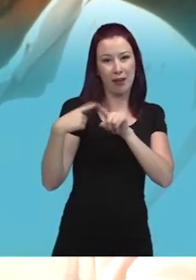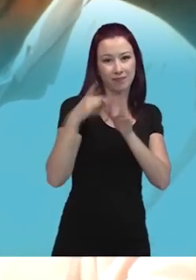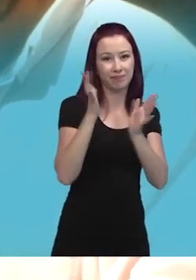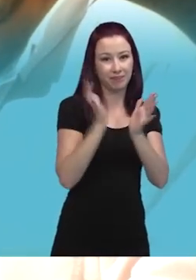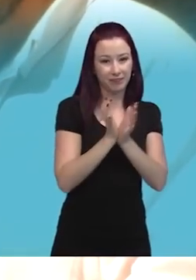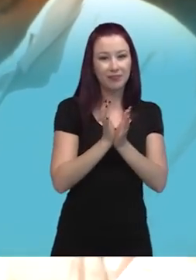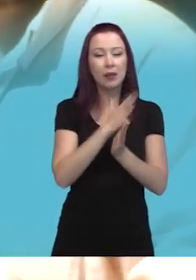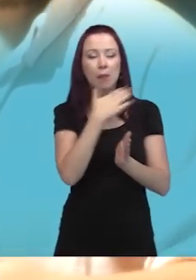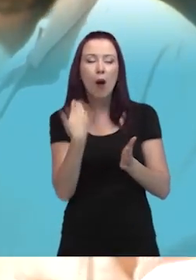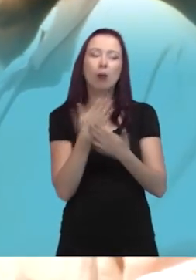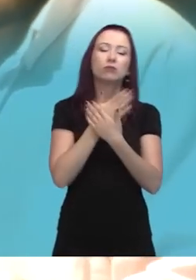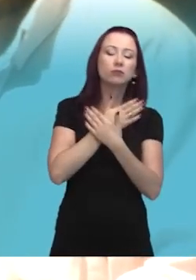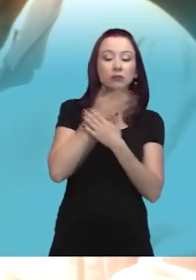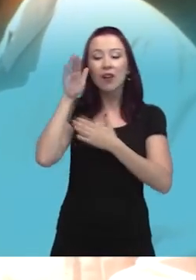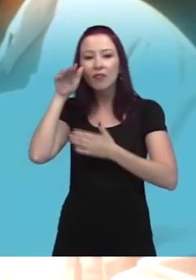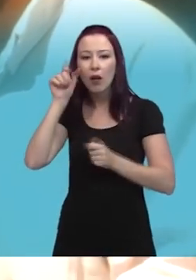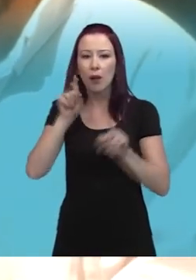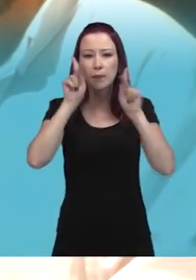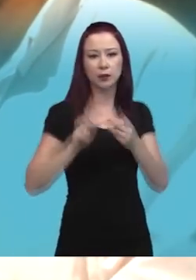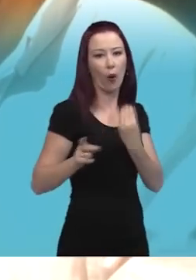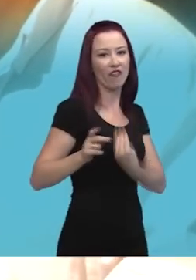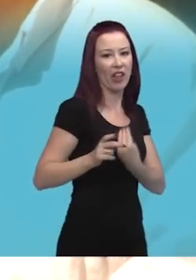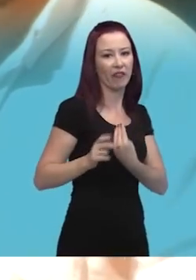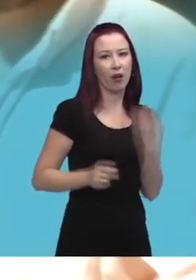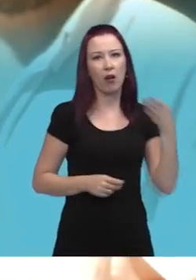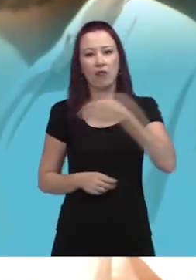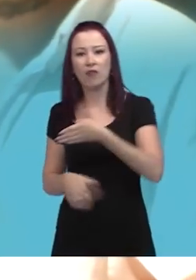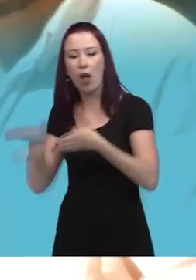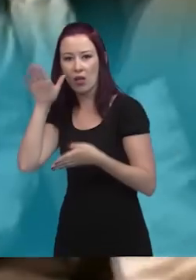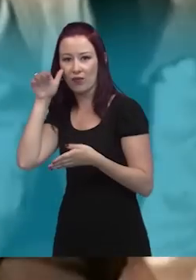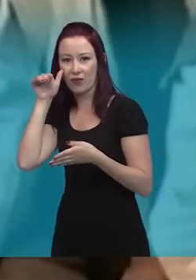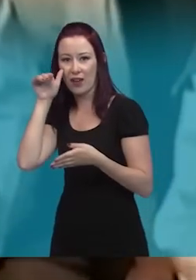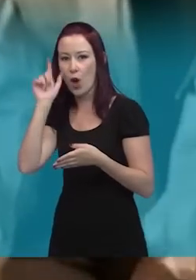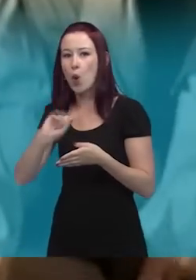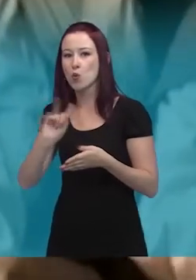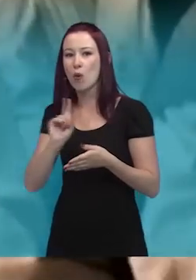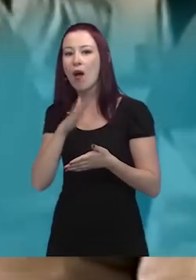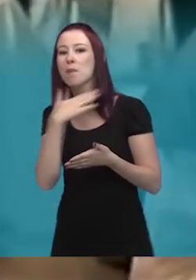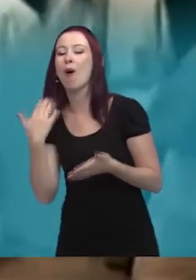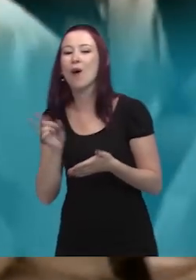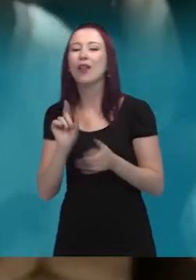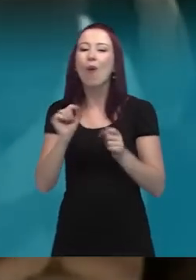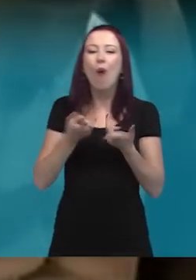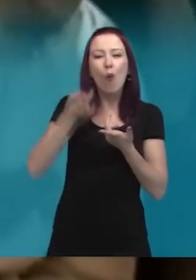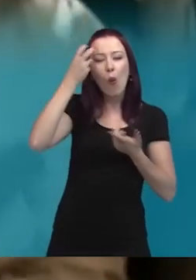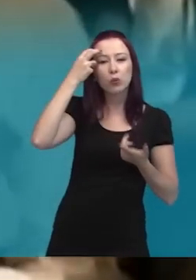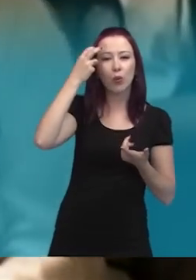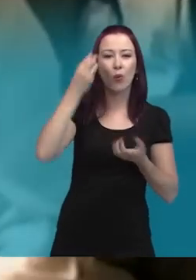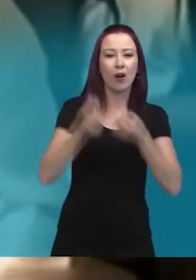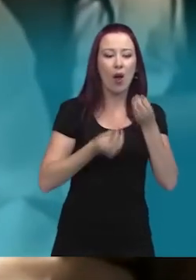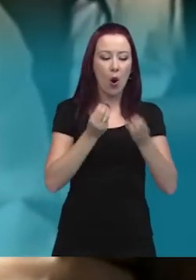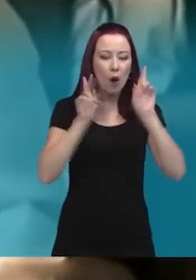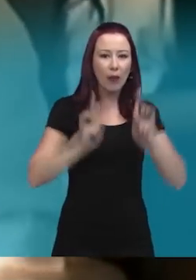ritual funerário é mais para os vivos do que para os mortos. É uma maneira que os vivos encontram para expressar como eles se sentem em relação ao